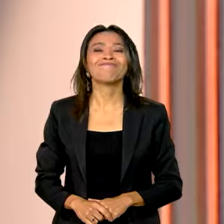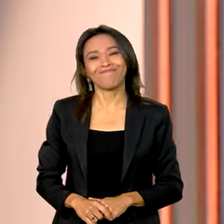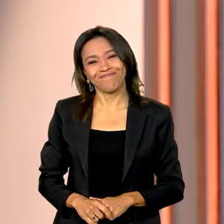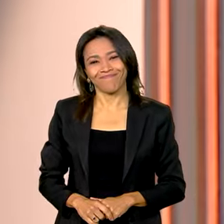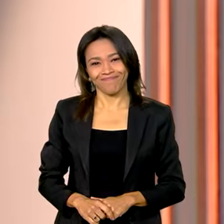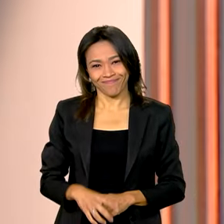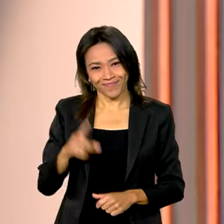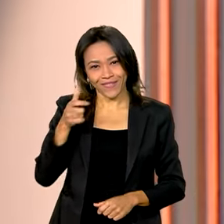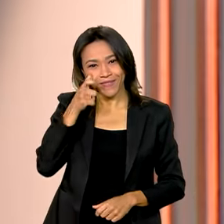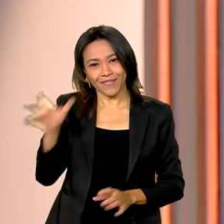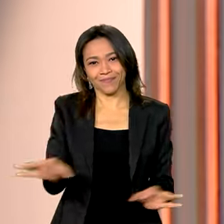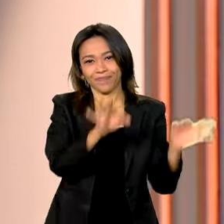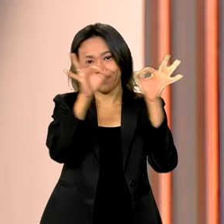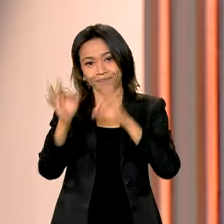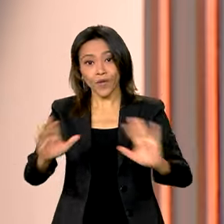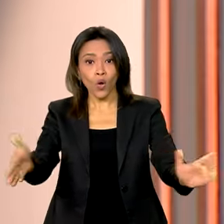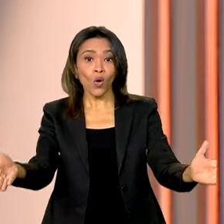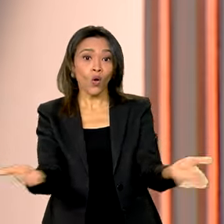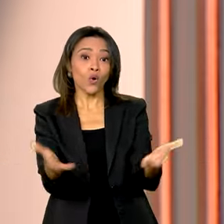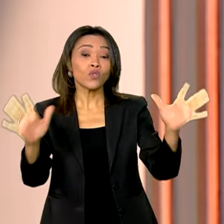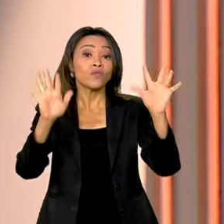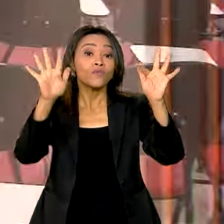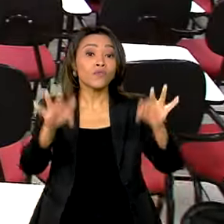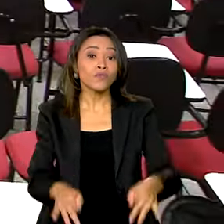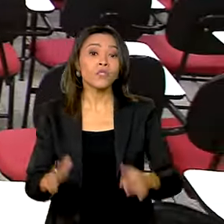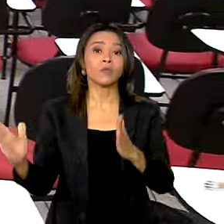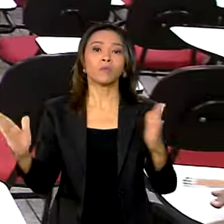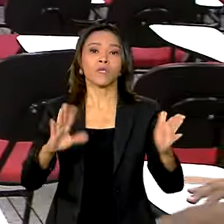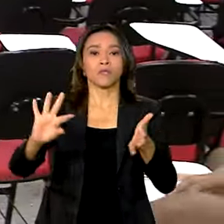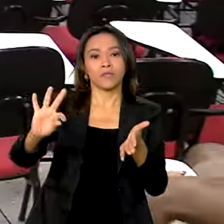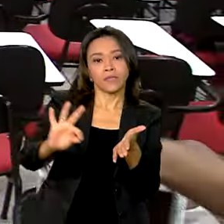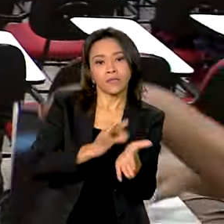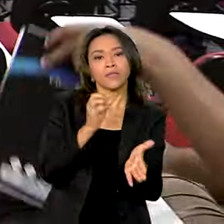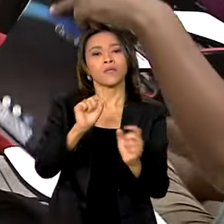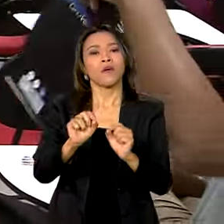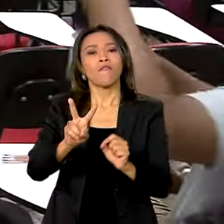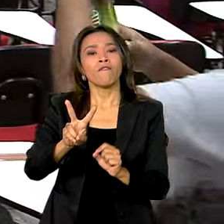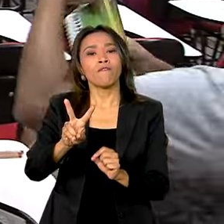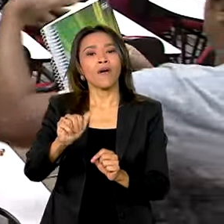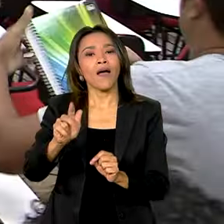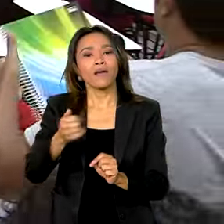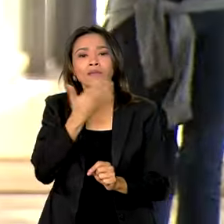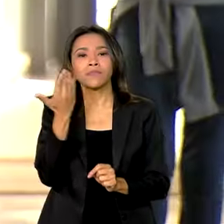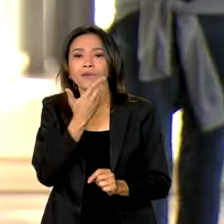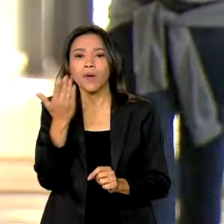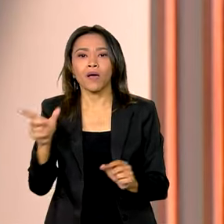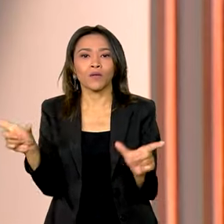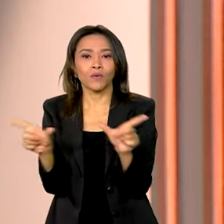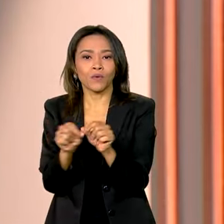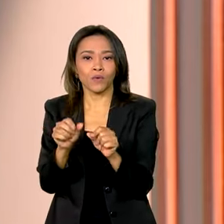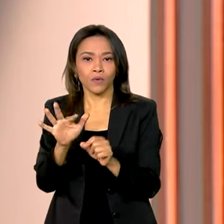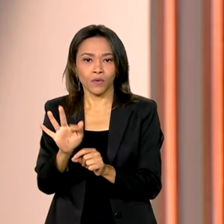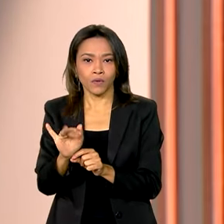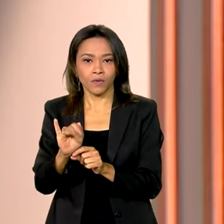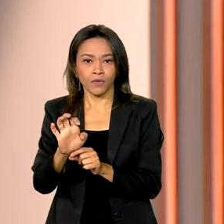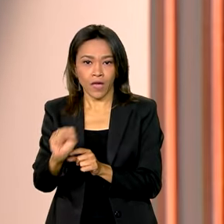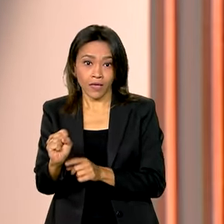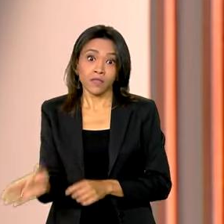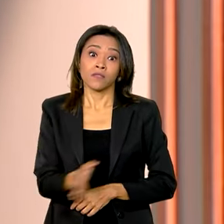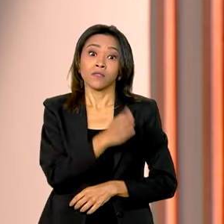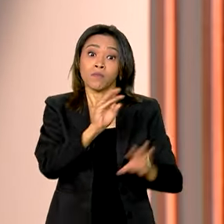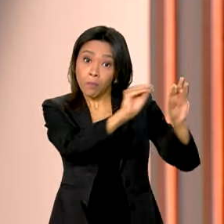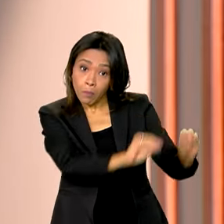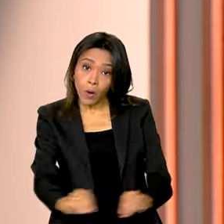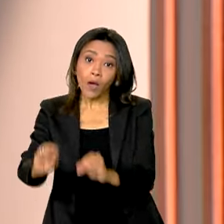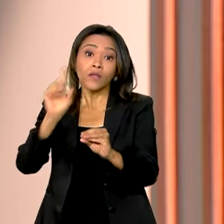E veja a seguir, termina hoje o prazo de inscrições para vagas remanescentes do Fies. E foram prorrogadas até